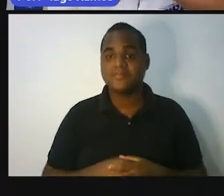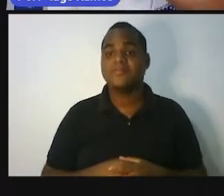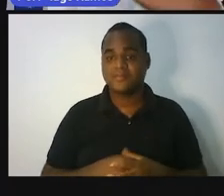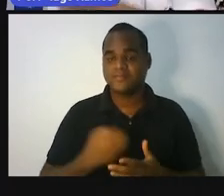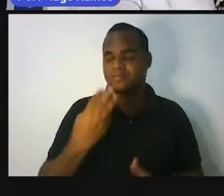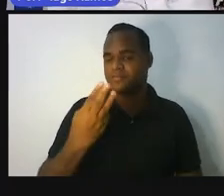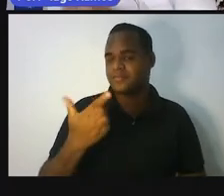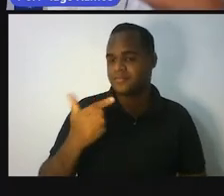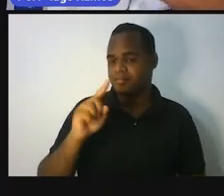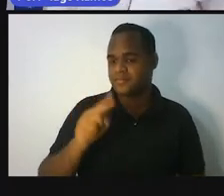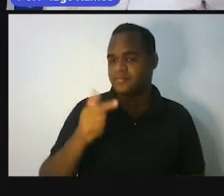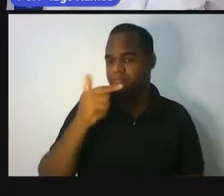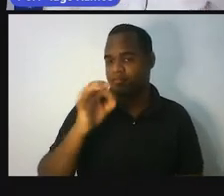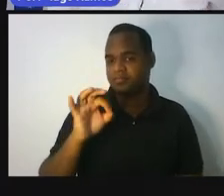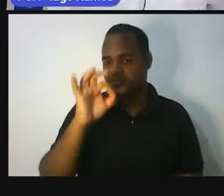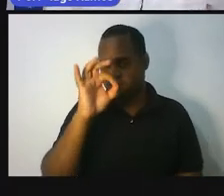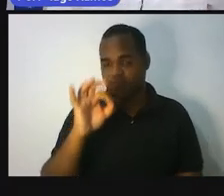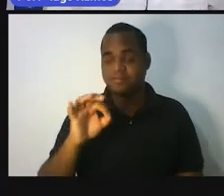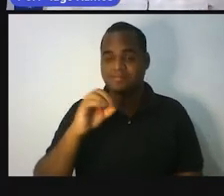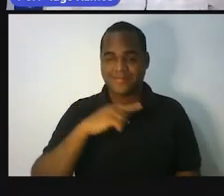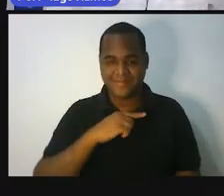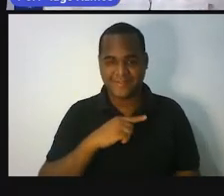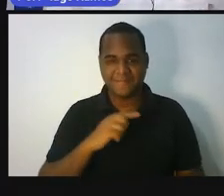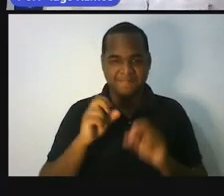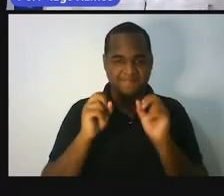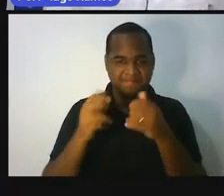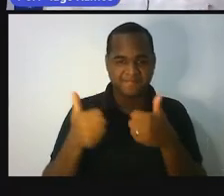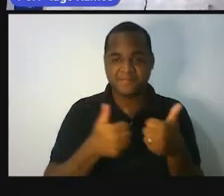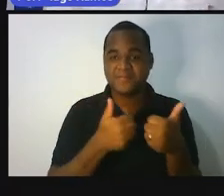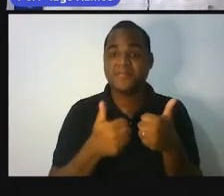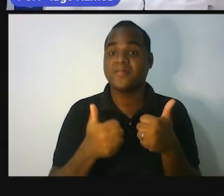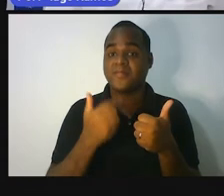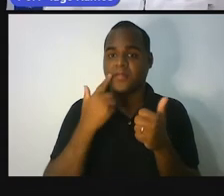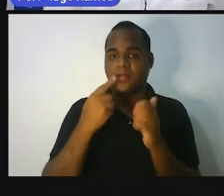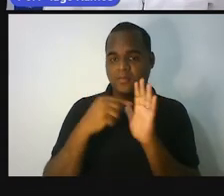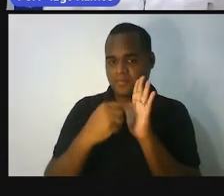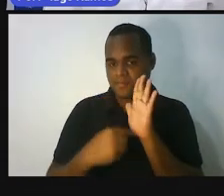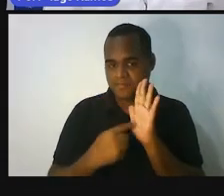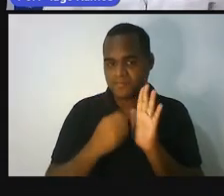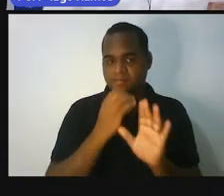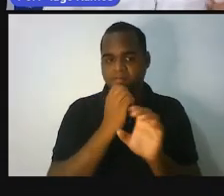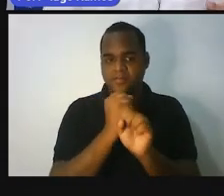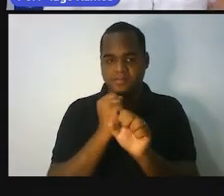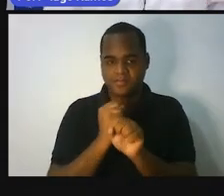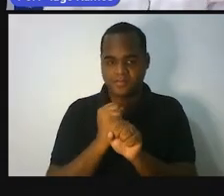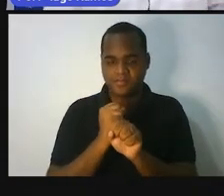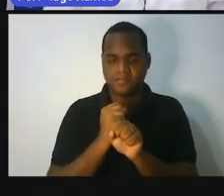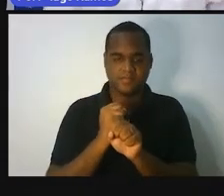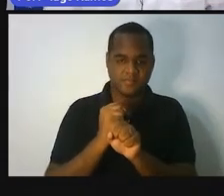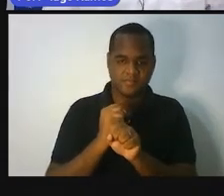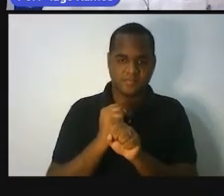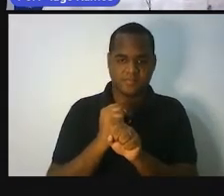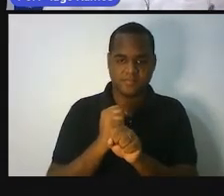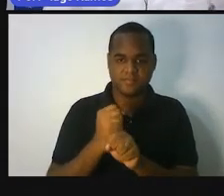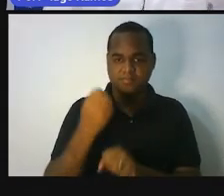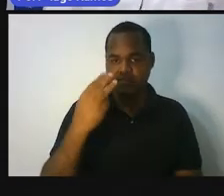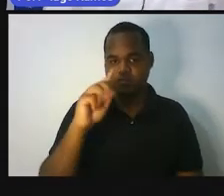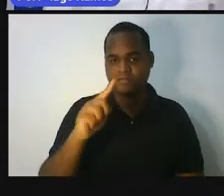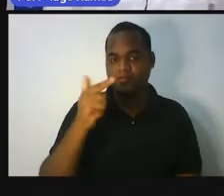,2%? Corrigindo. Calculadora da mão. 3,2%